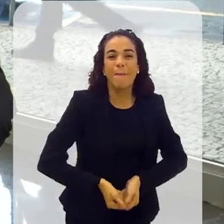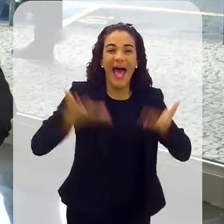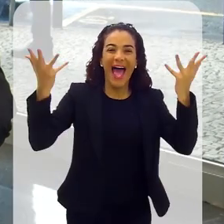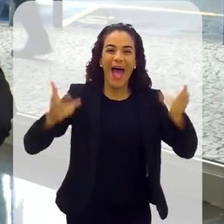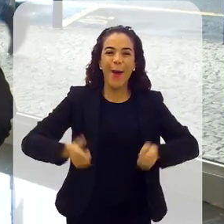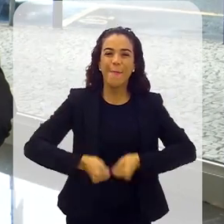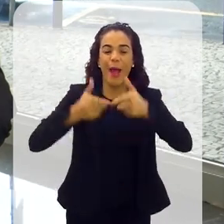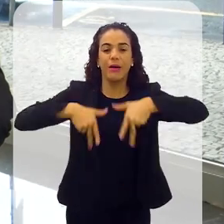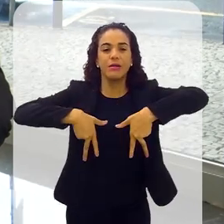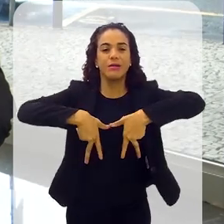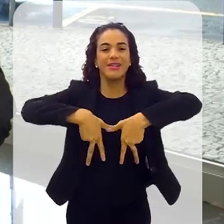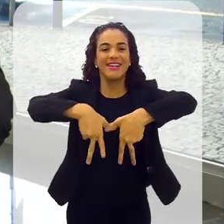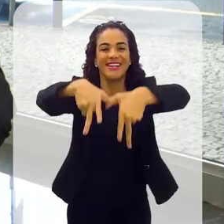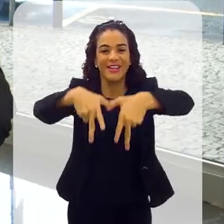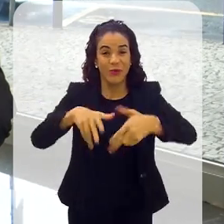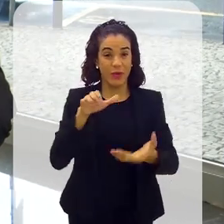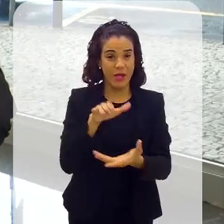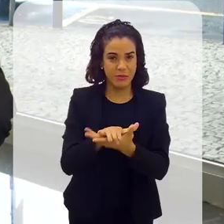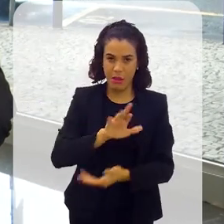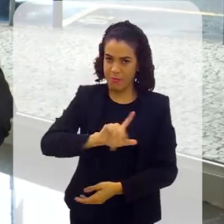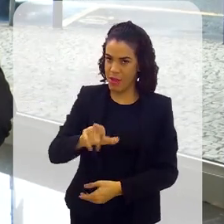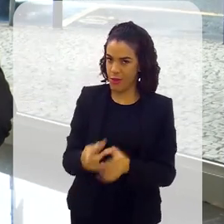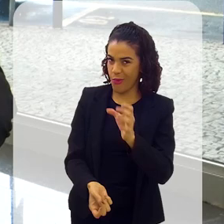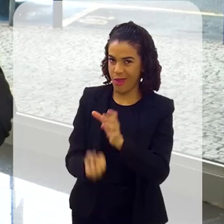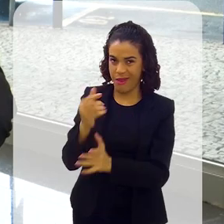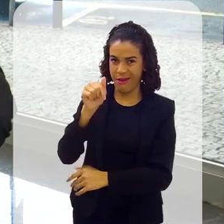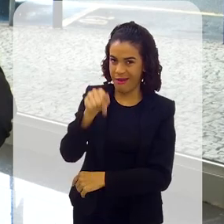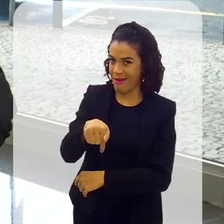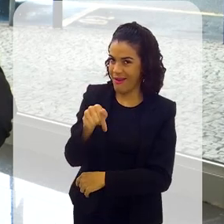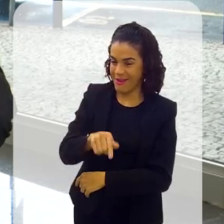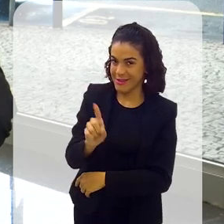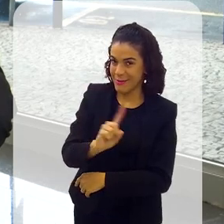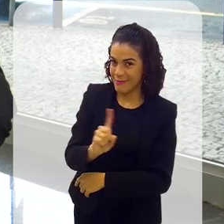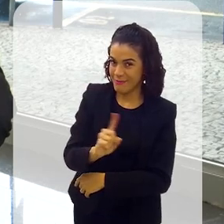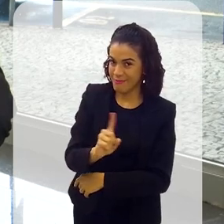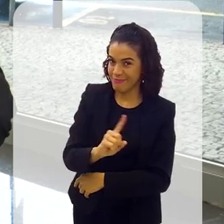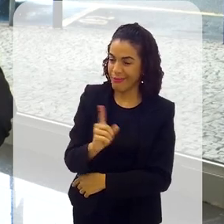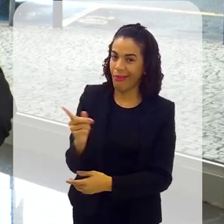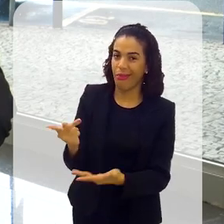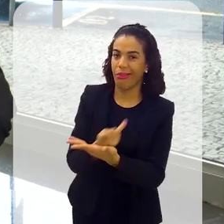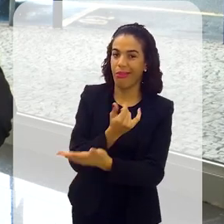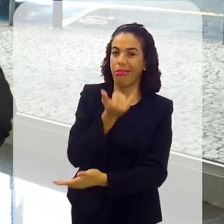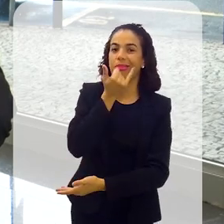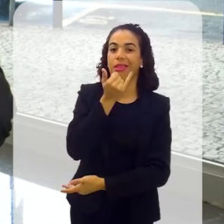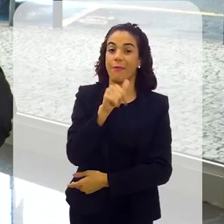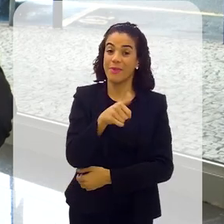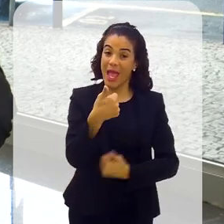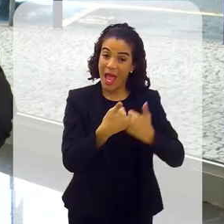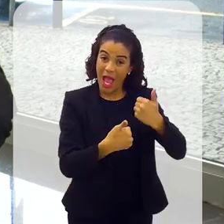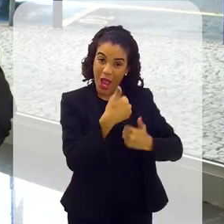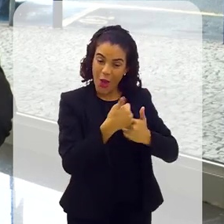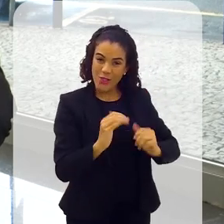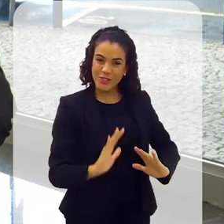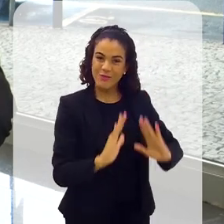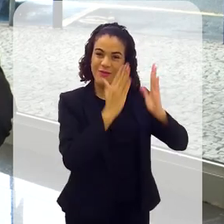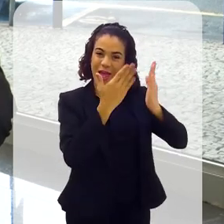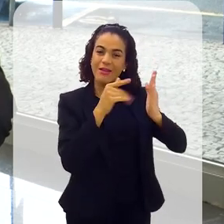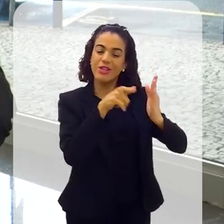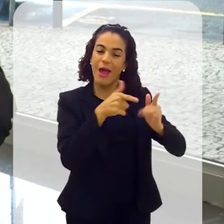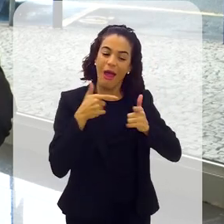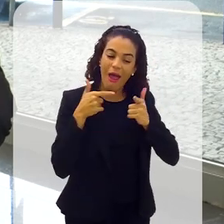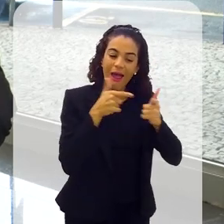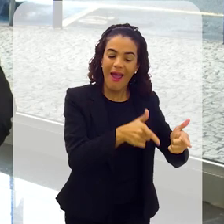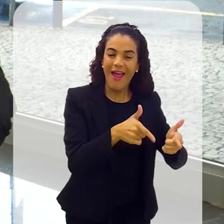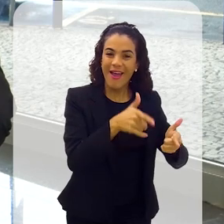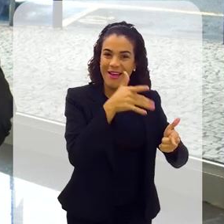aos noivos quando saem da igreja. Só que não é essa a origem. Isso aí é um engano. Arroz de festa